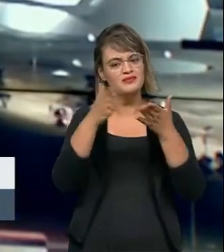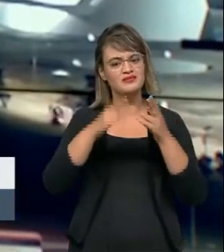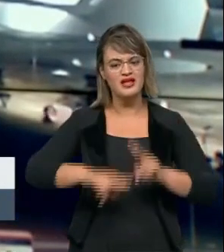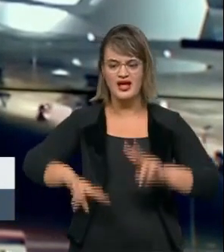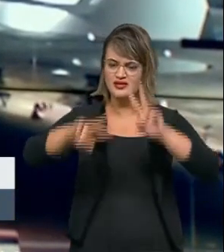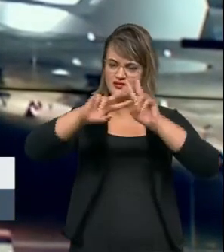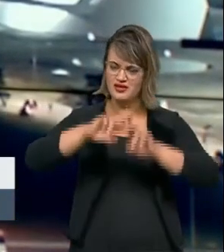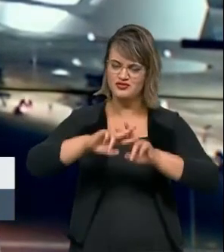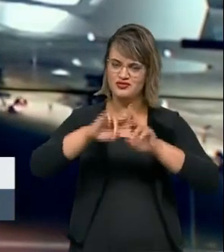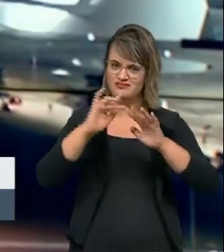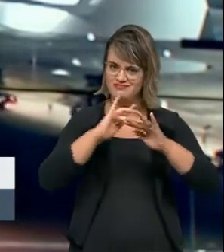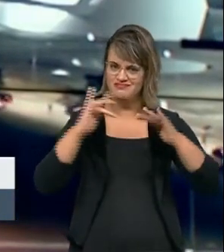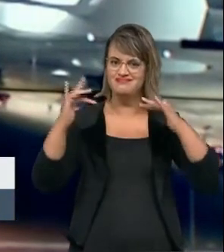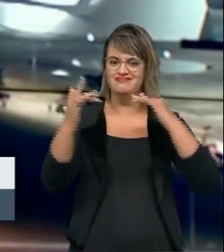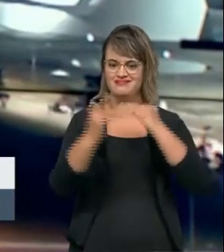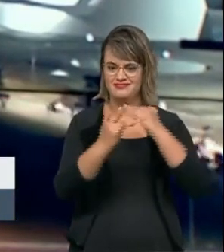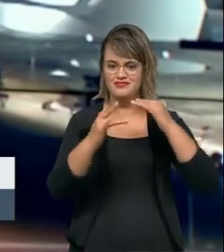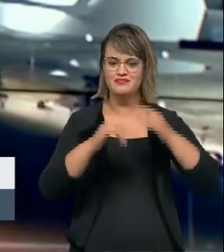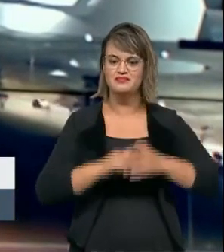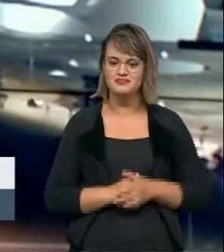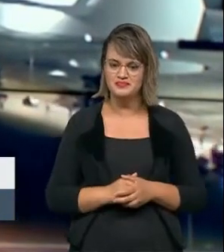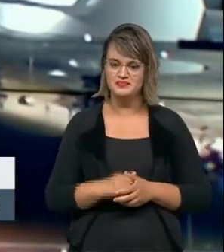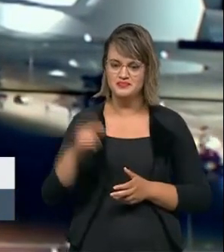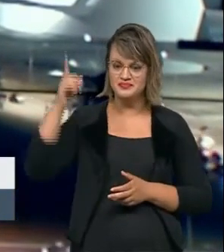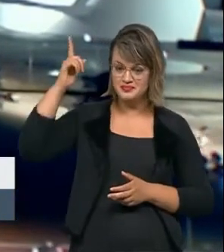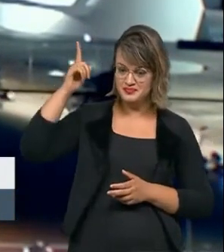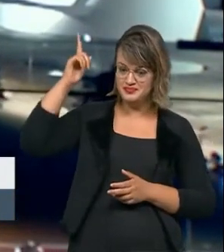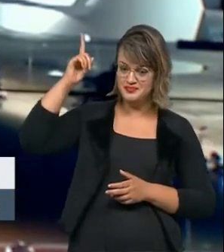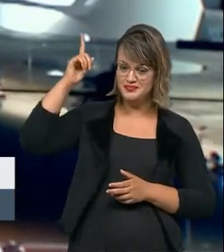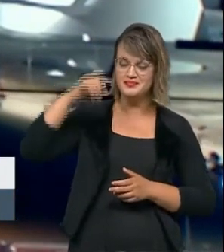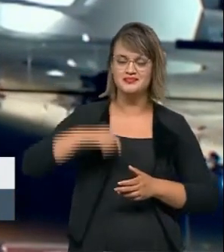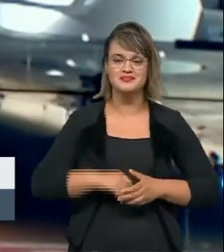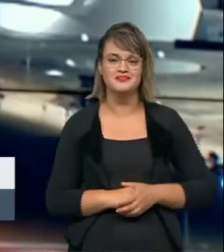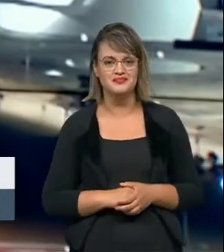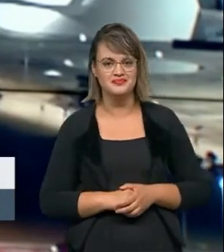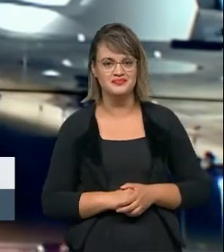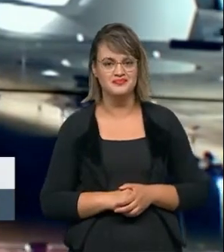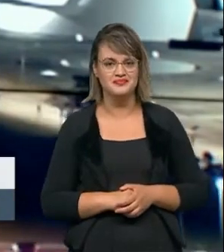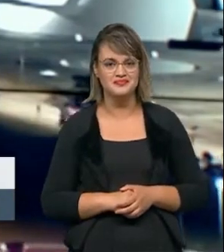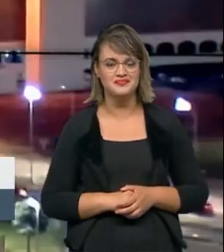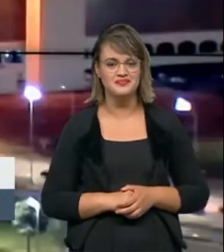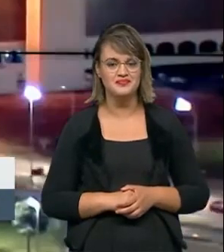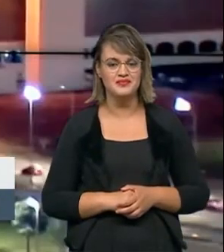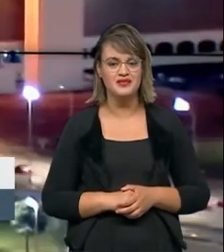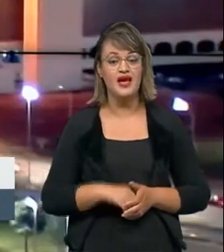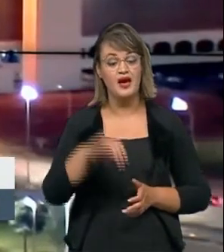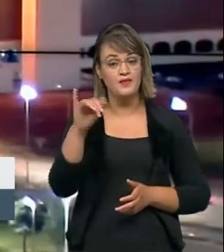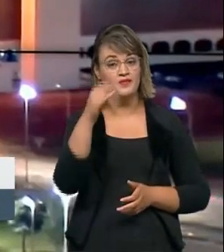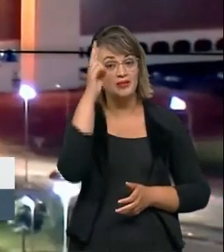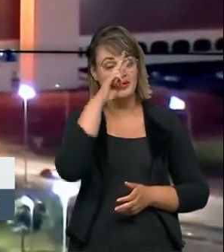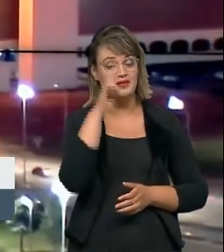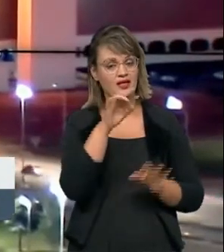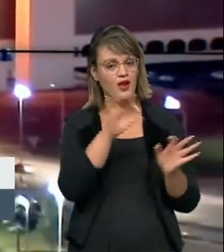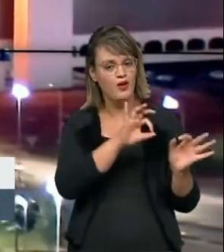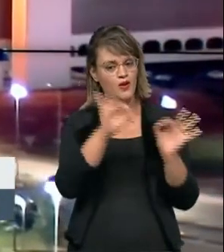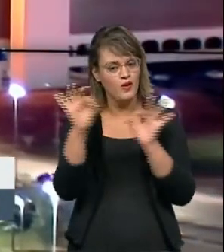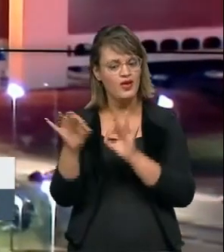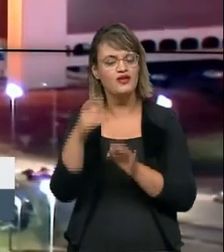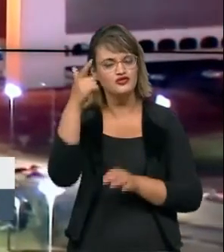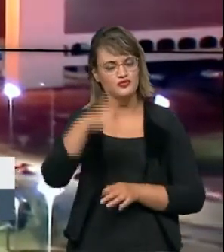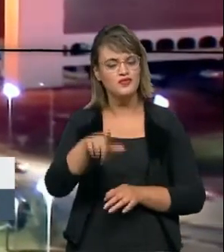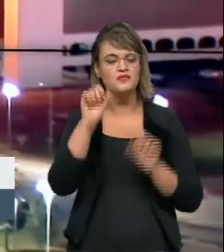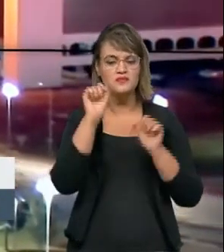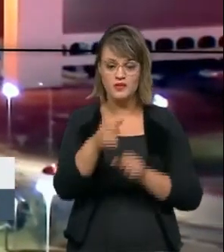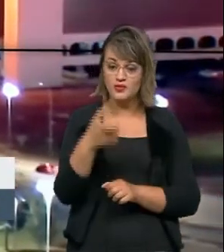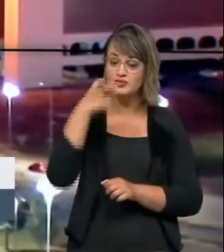participação nas nossas redes sociais utilizando a hashtag Novo Sem Censura. Aproveito para lembrar que todos os programas